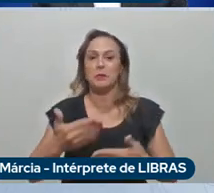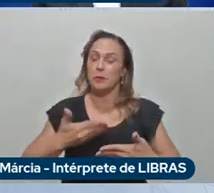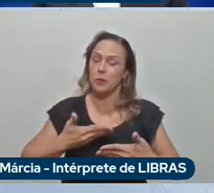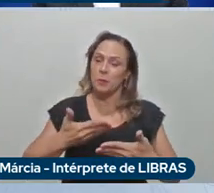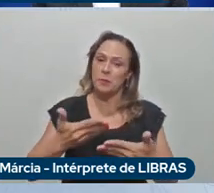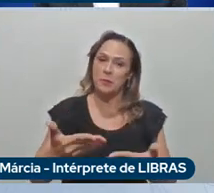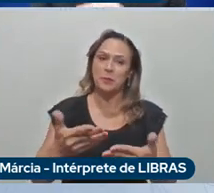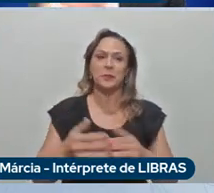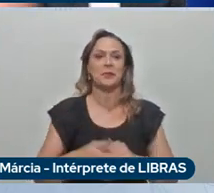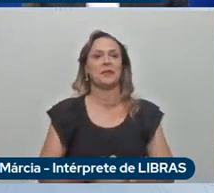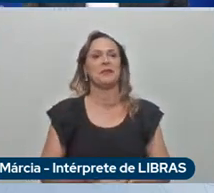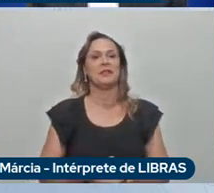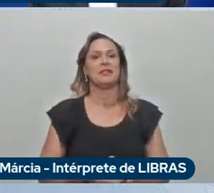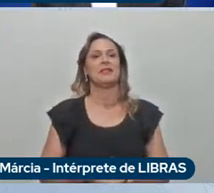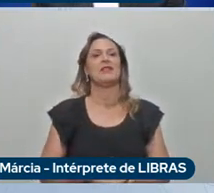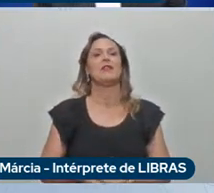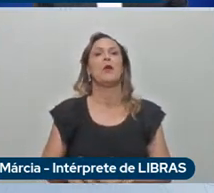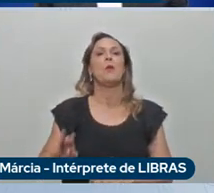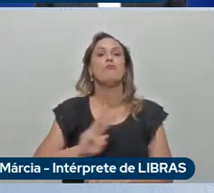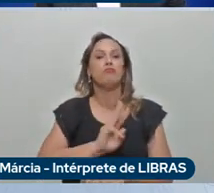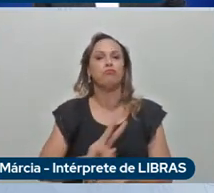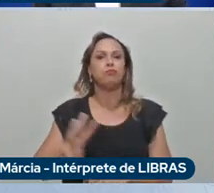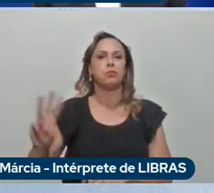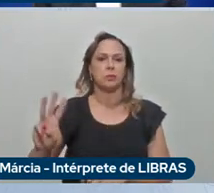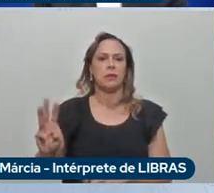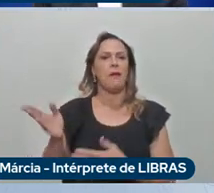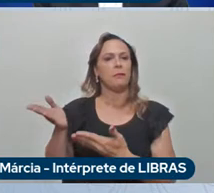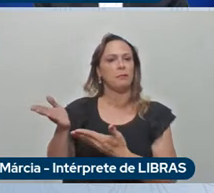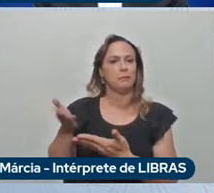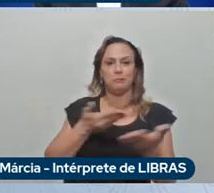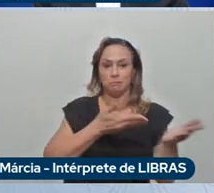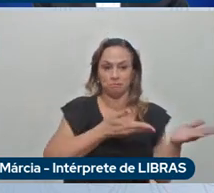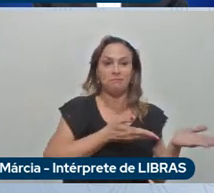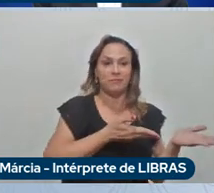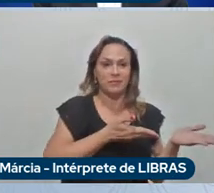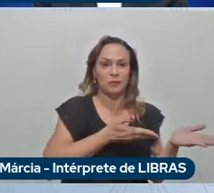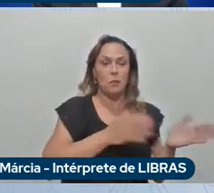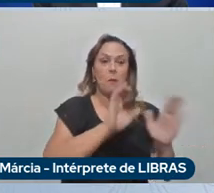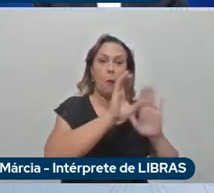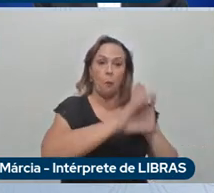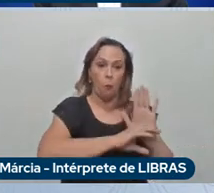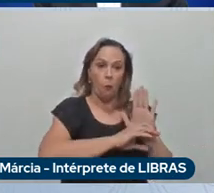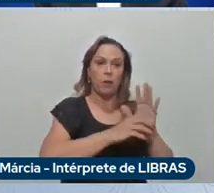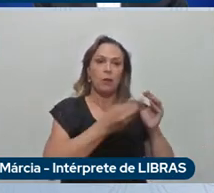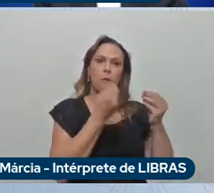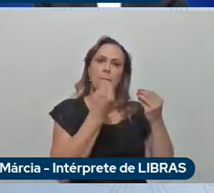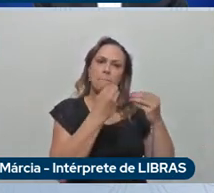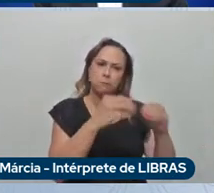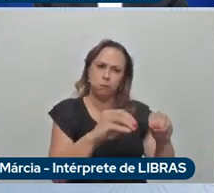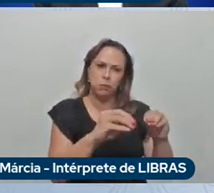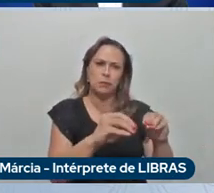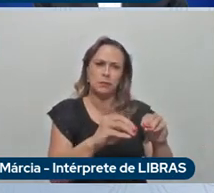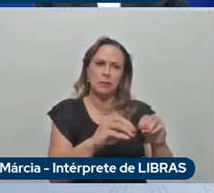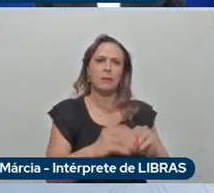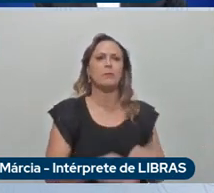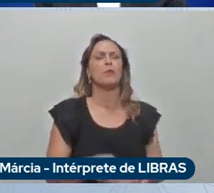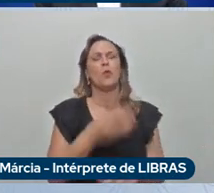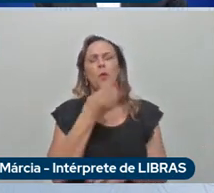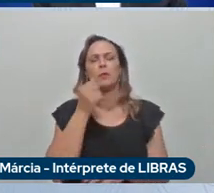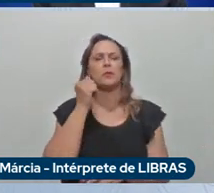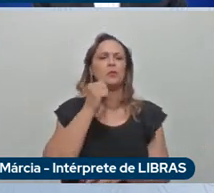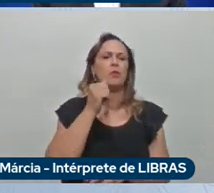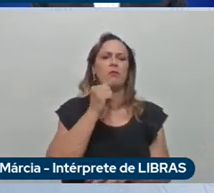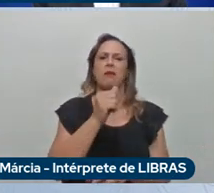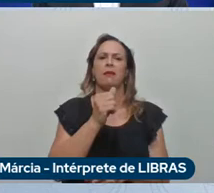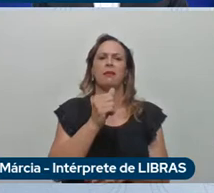com o site para deixar seu currículo será espero bem-vindos e bem-vindas para se juntar